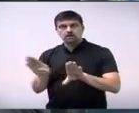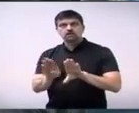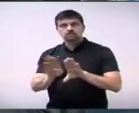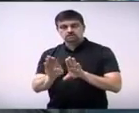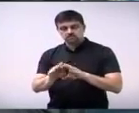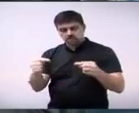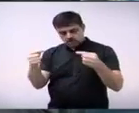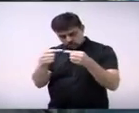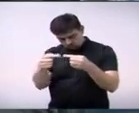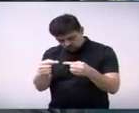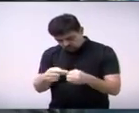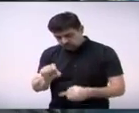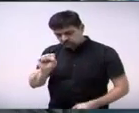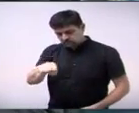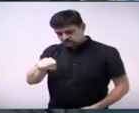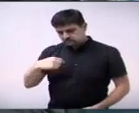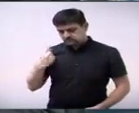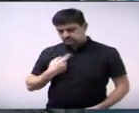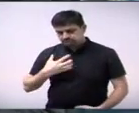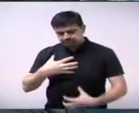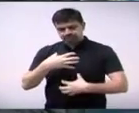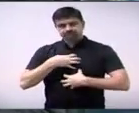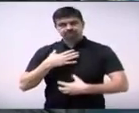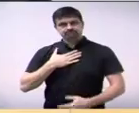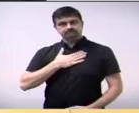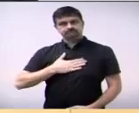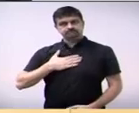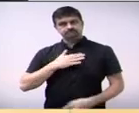homenagem que me deixou muito feliz. Obrigado.